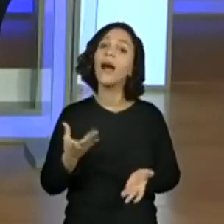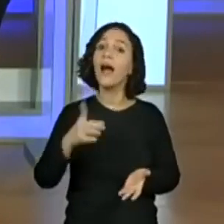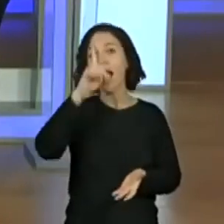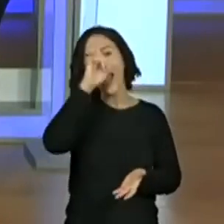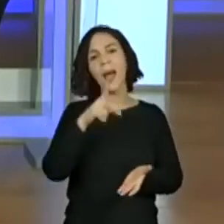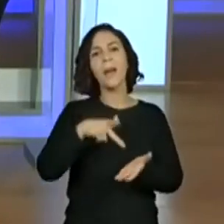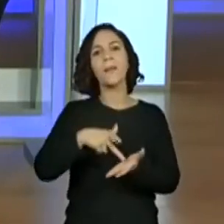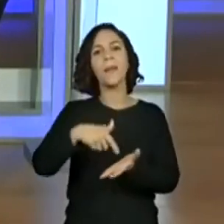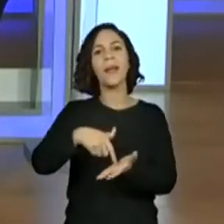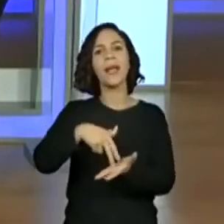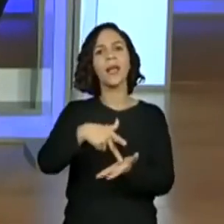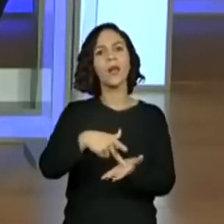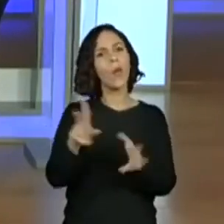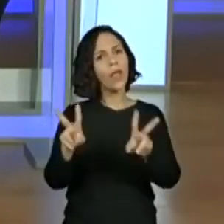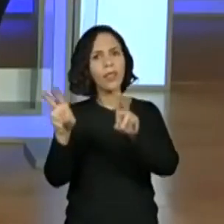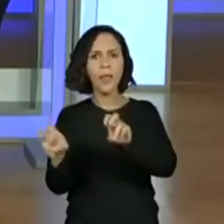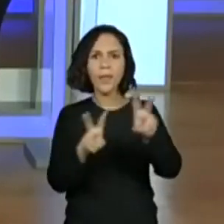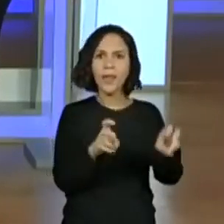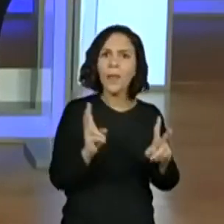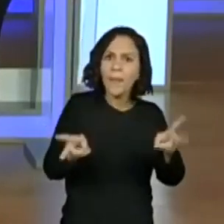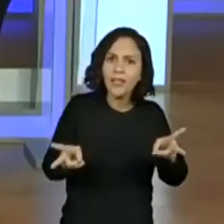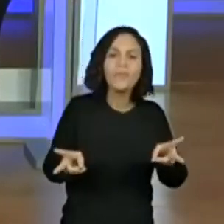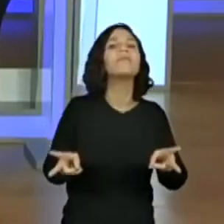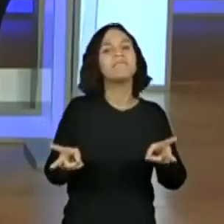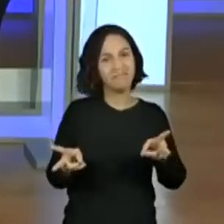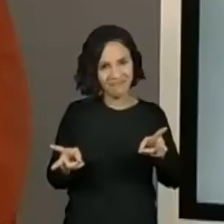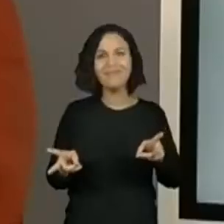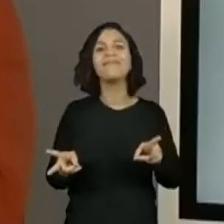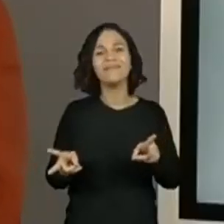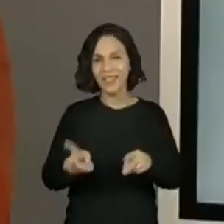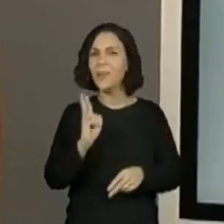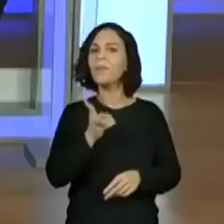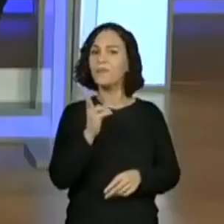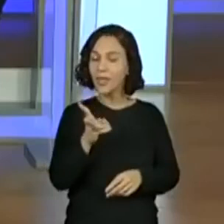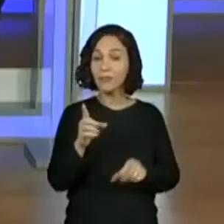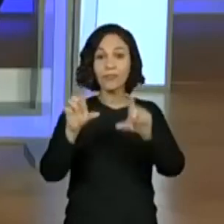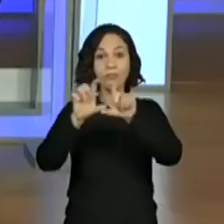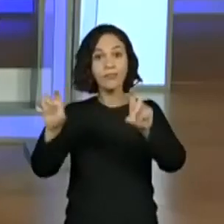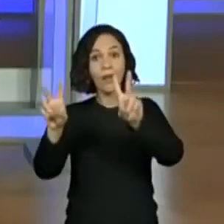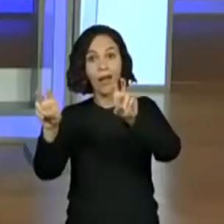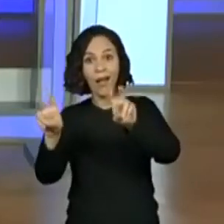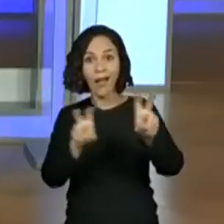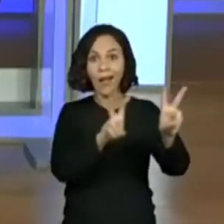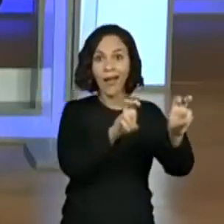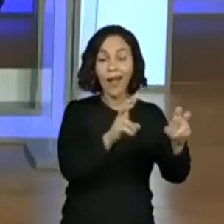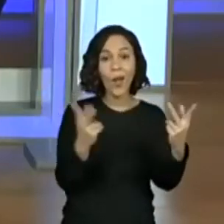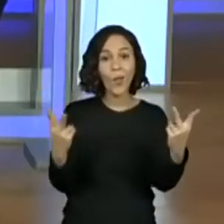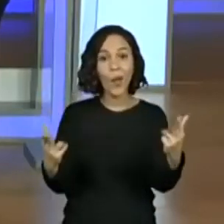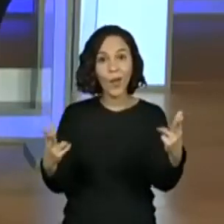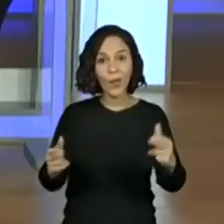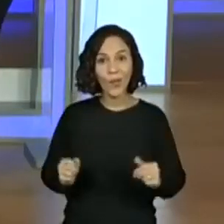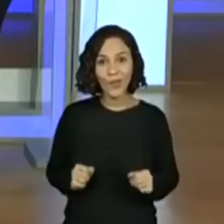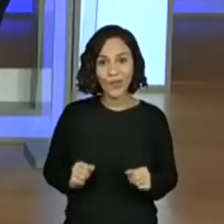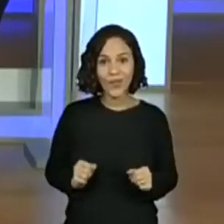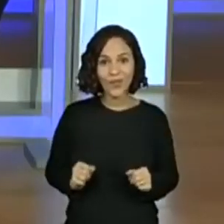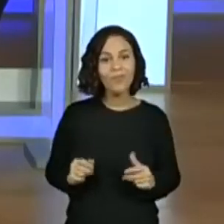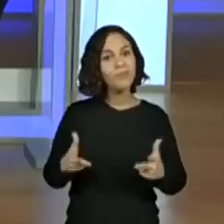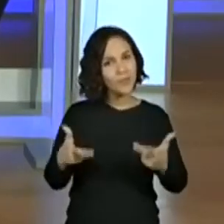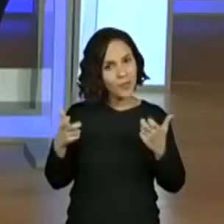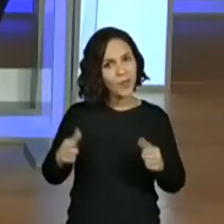Amarelinha. Mesmo tema. O mesmo tema, o mesmo título, professora Viviane. Vocês viram, turminha?